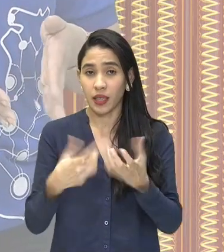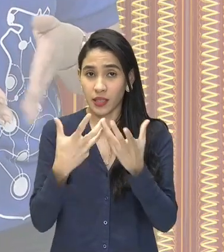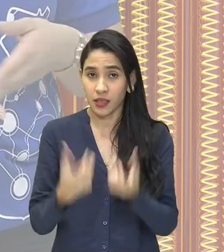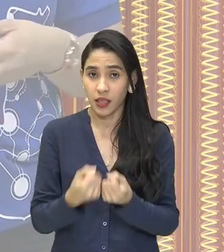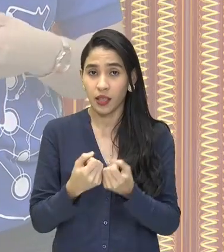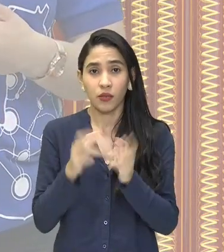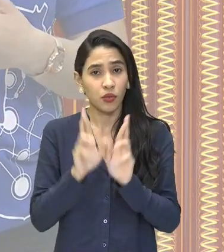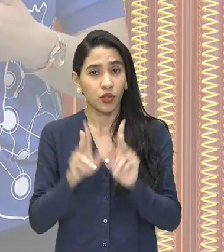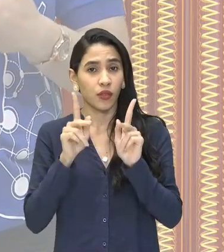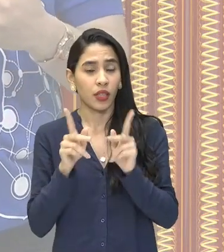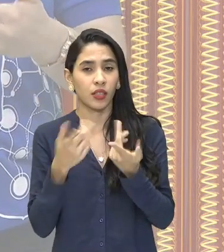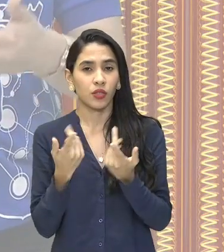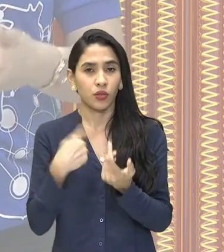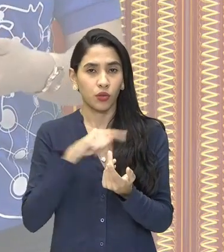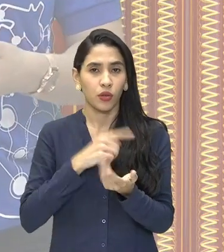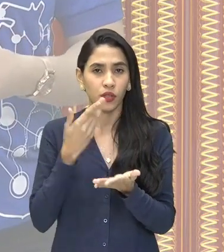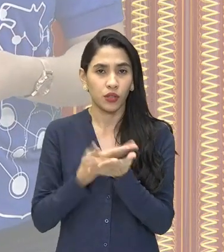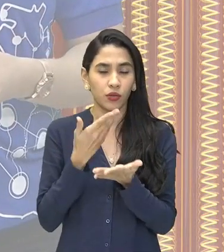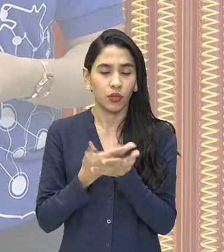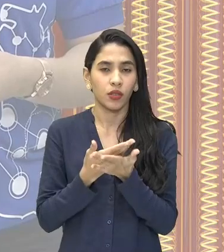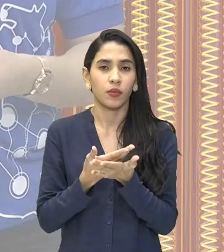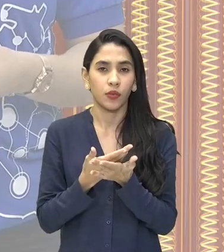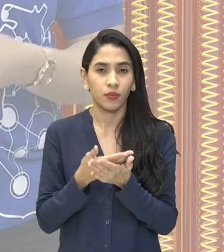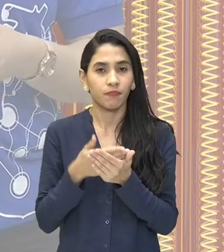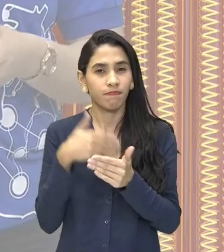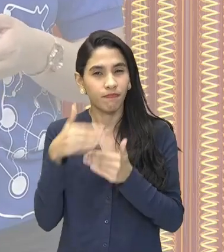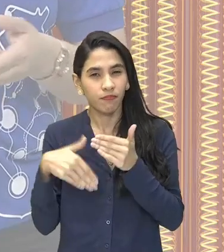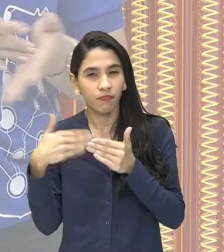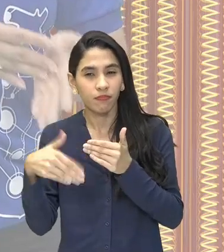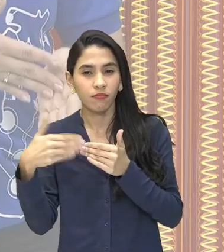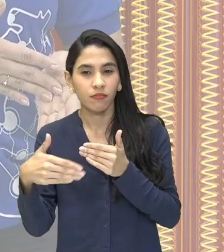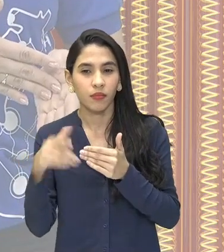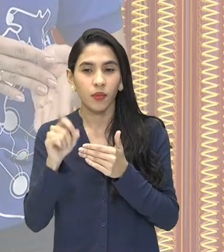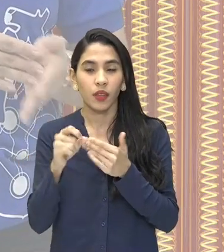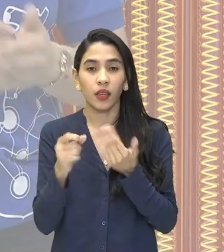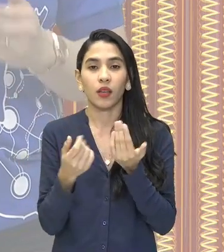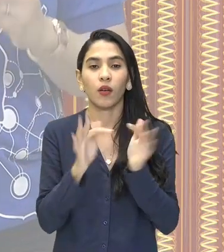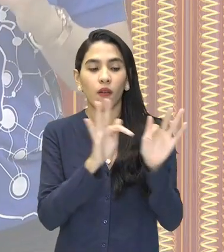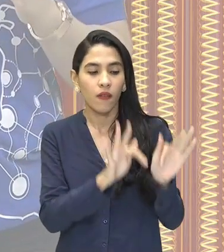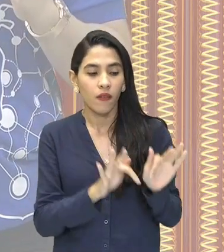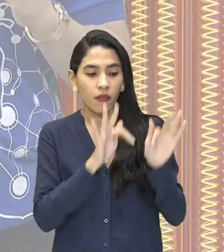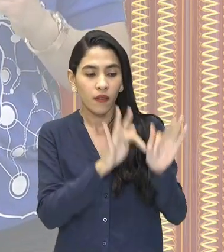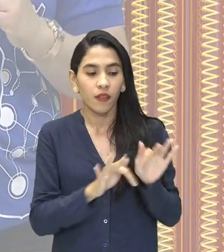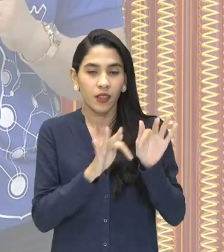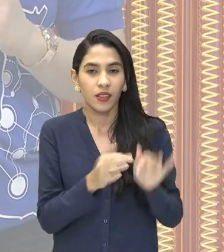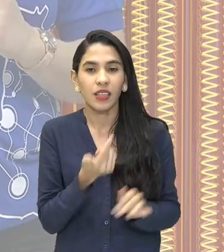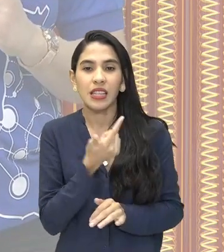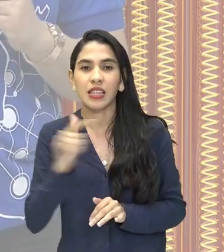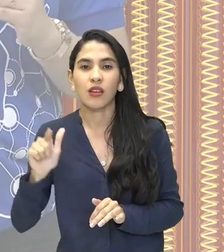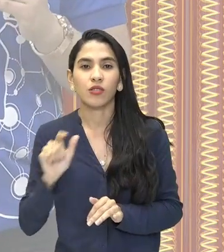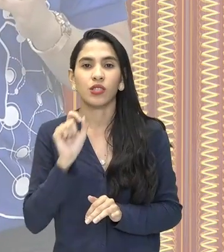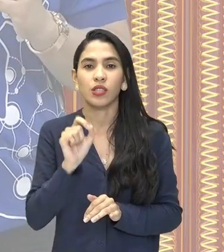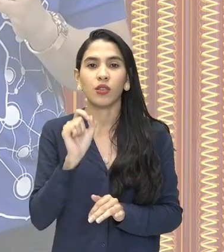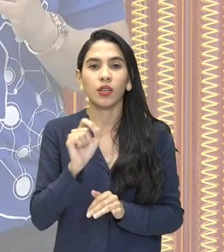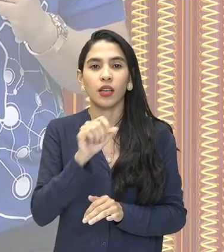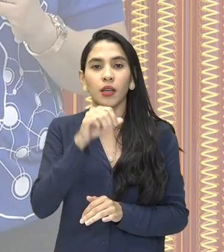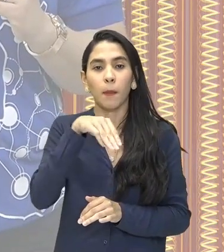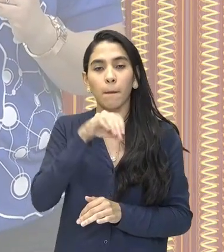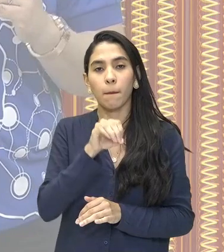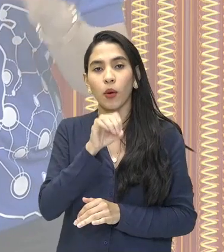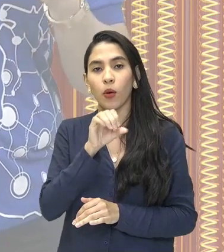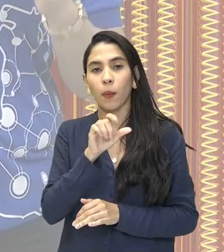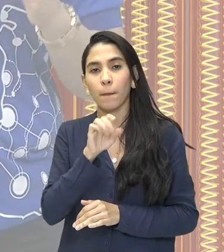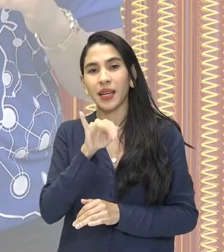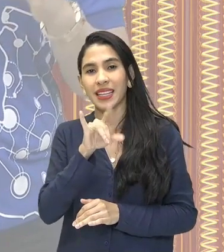do que nós já estudamos no decorrer das aulas, que era o feudalismo e que não havia ali a mobilidade social.